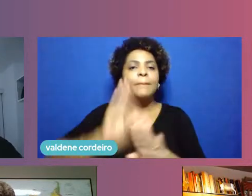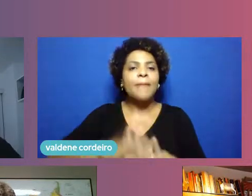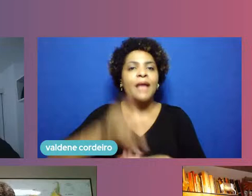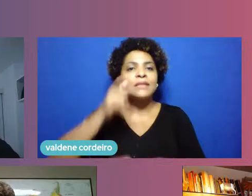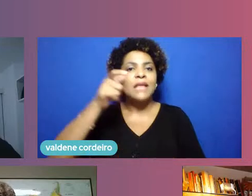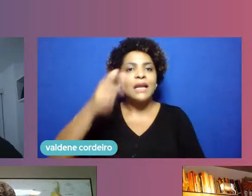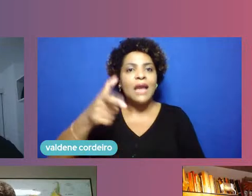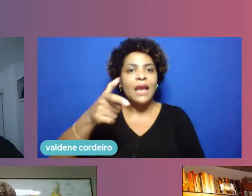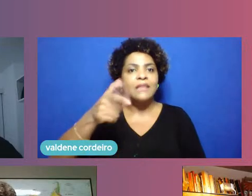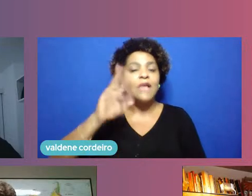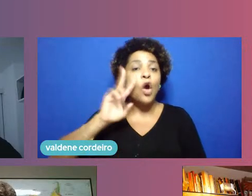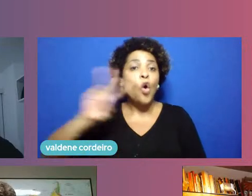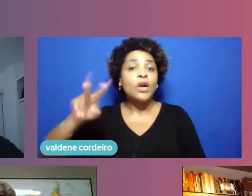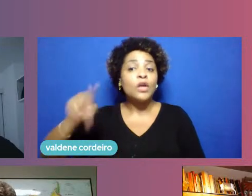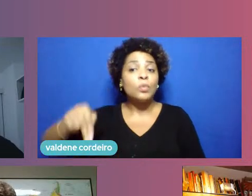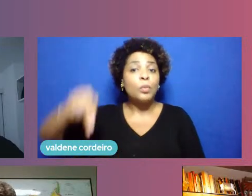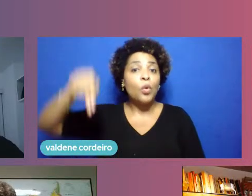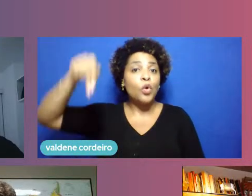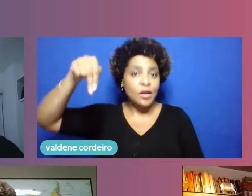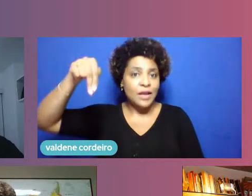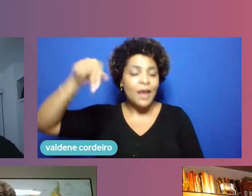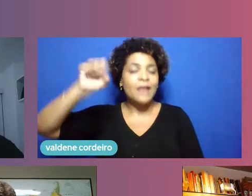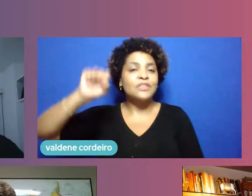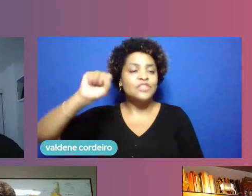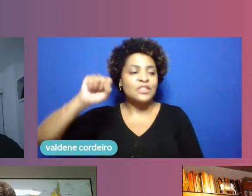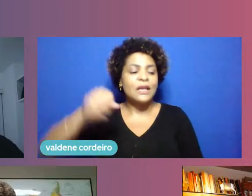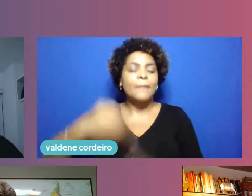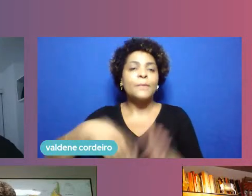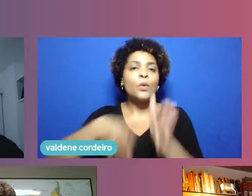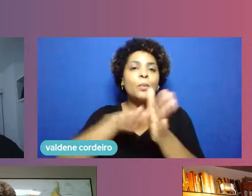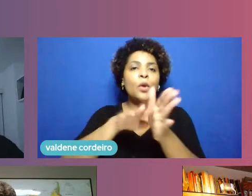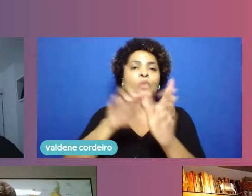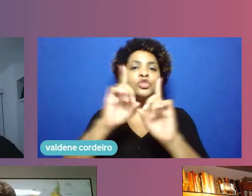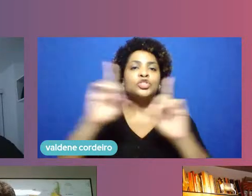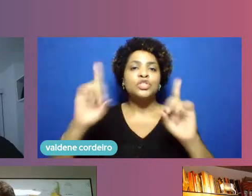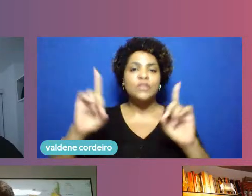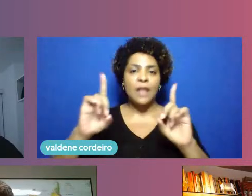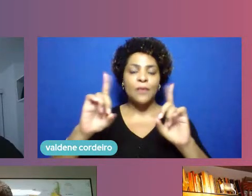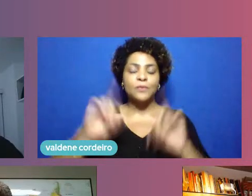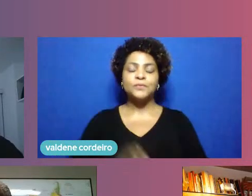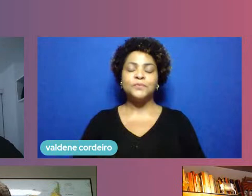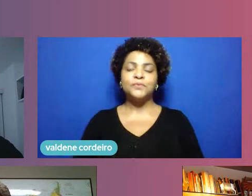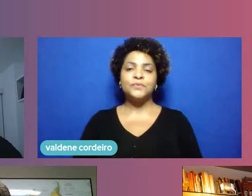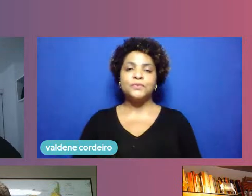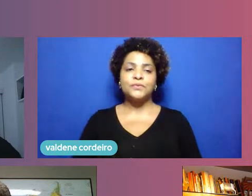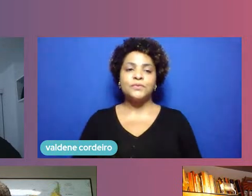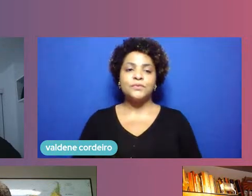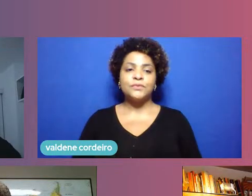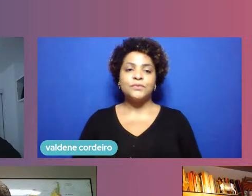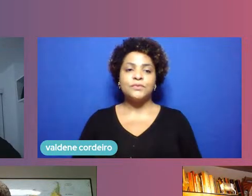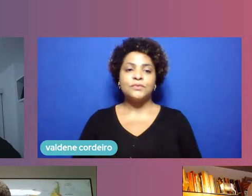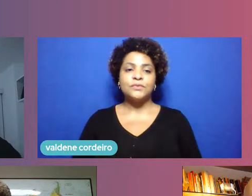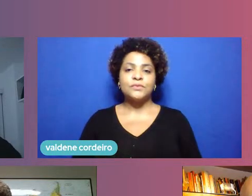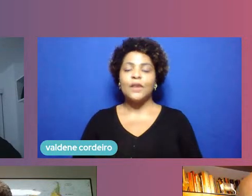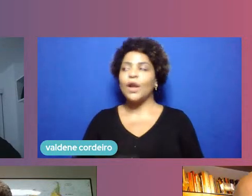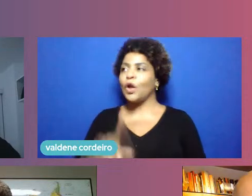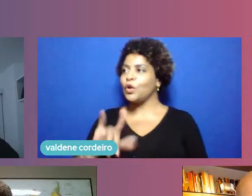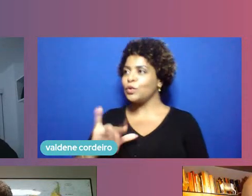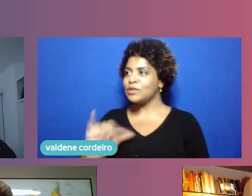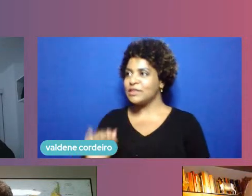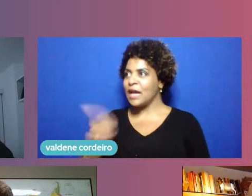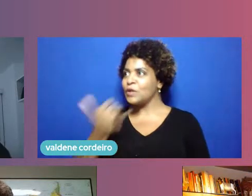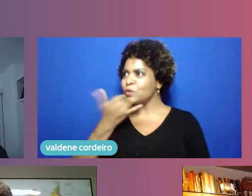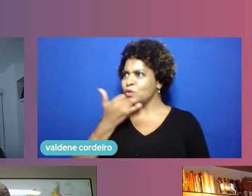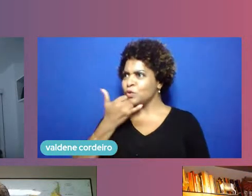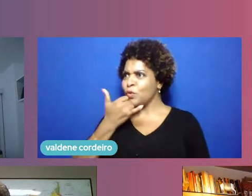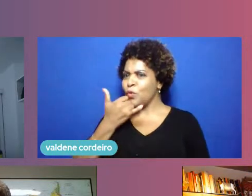digital então isso é muito bom queria trazer essa lembrança aqui então se me permite interrompê-lo desculpa aí